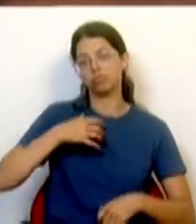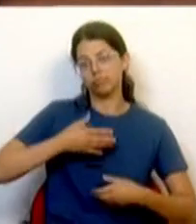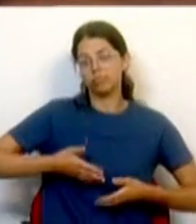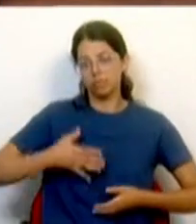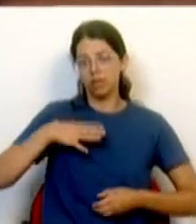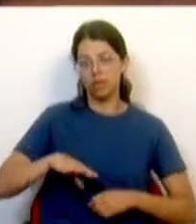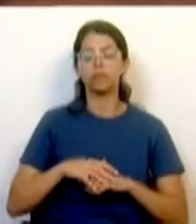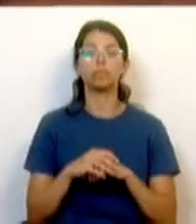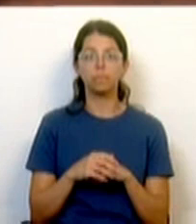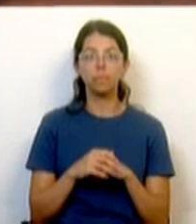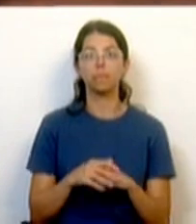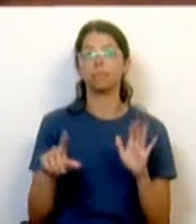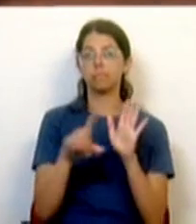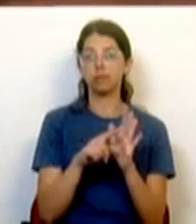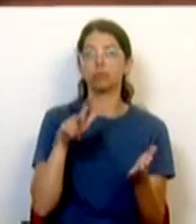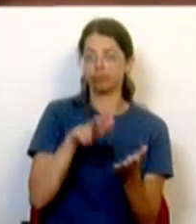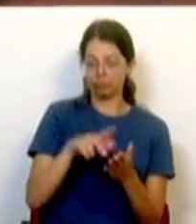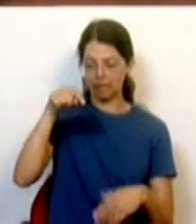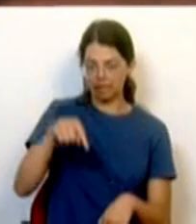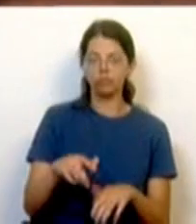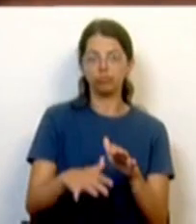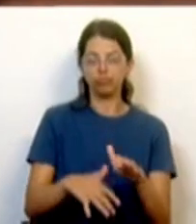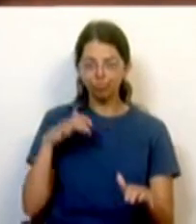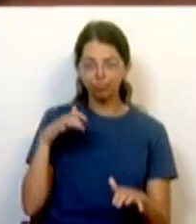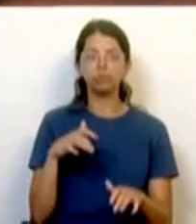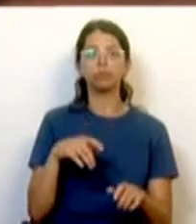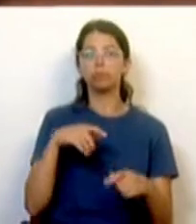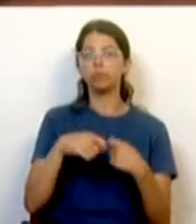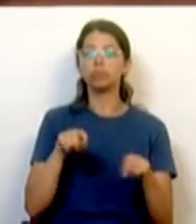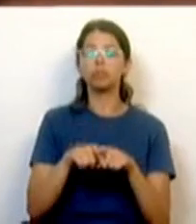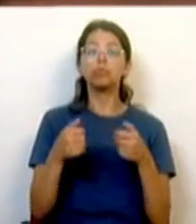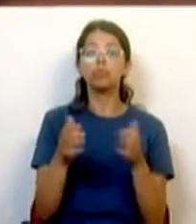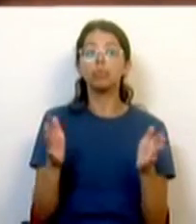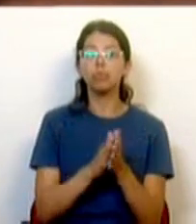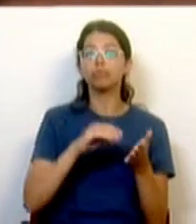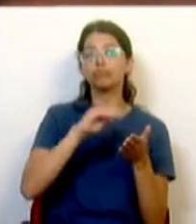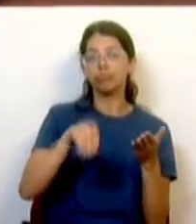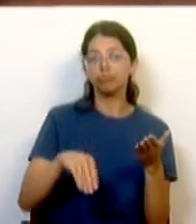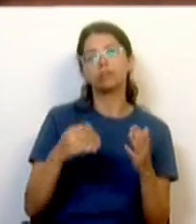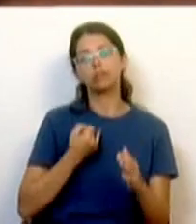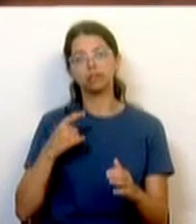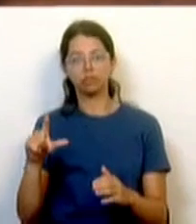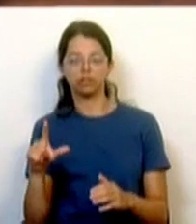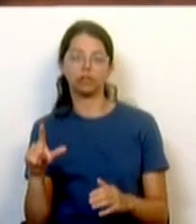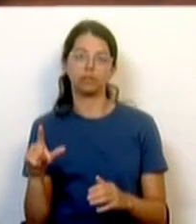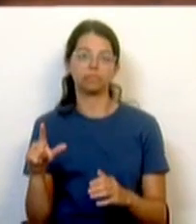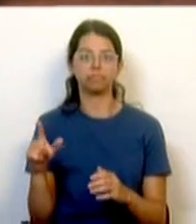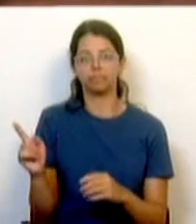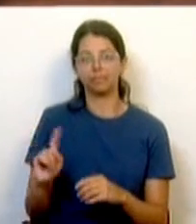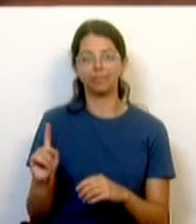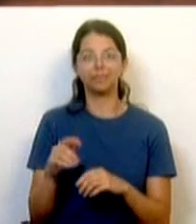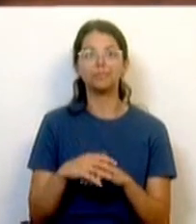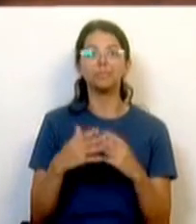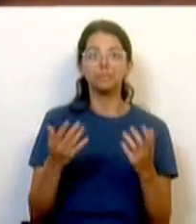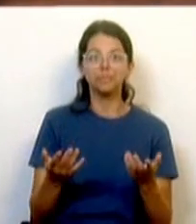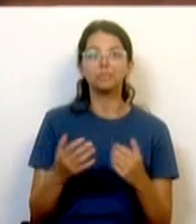Na lei aprovada nesta Casa por todos os partidos à exceção da Iniciativa Liberal, ficou